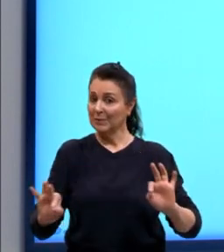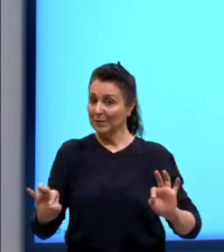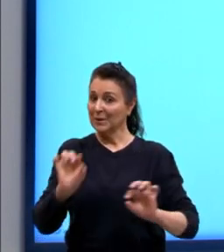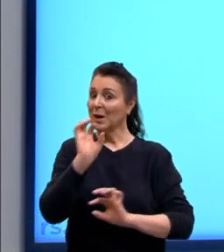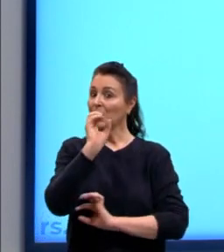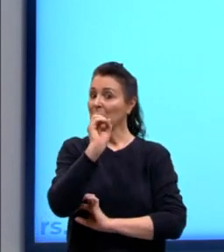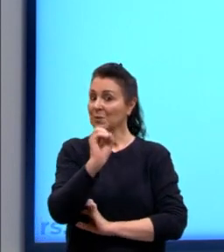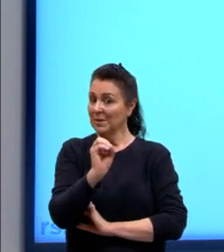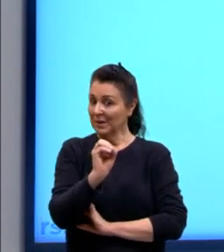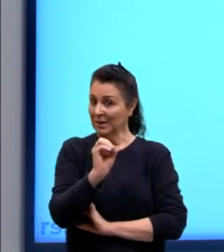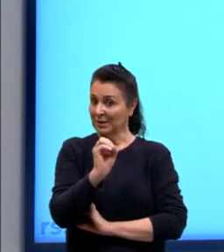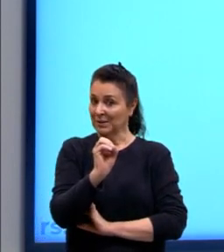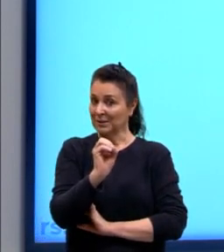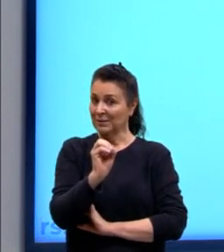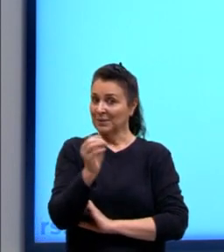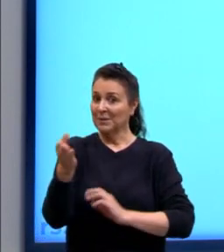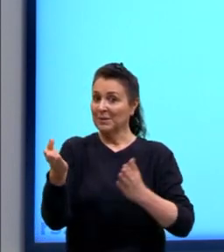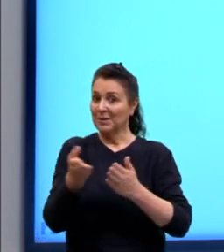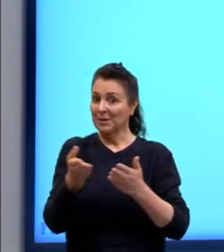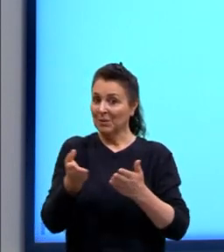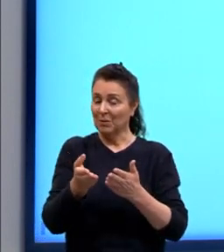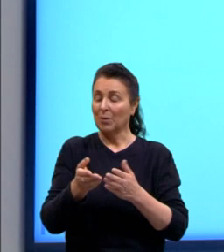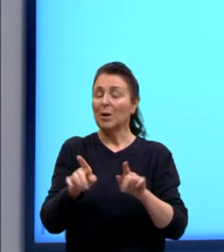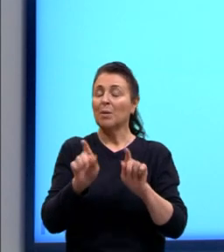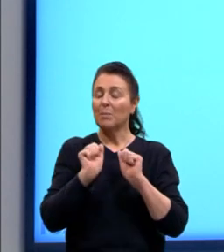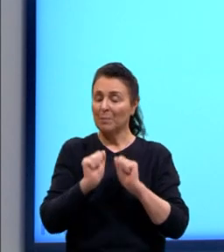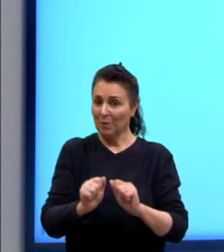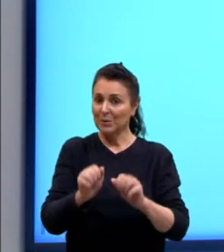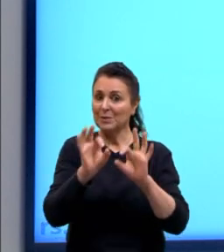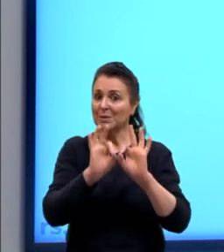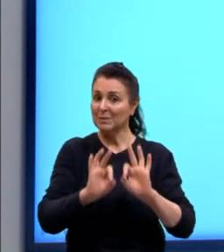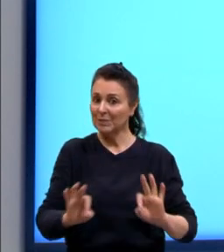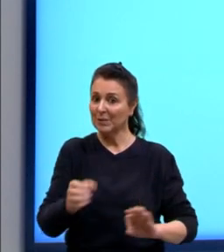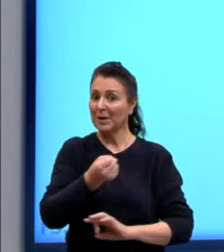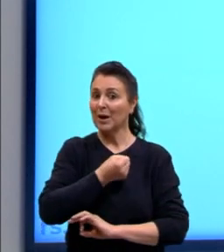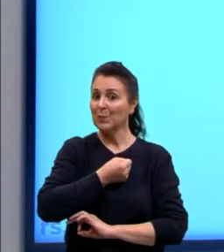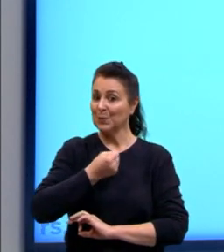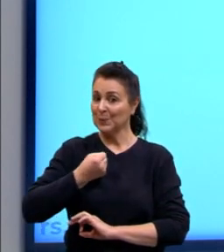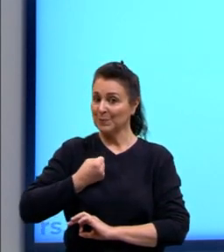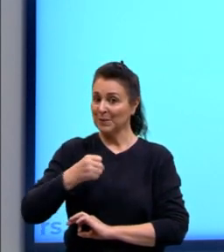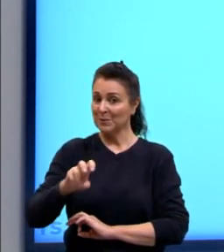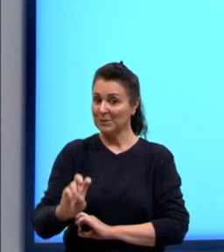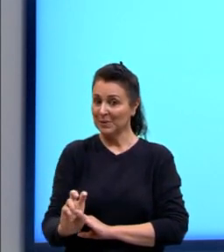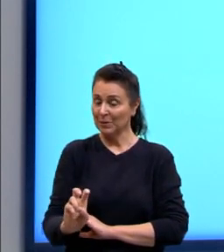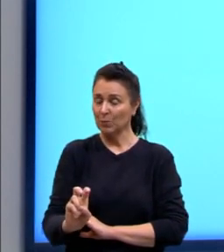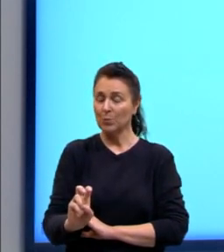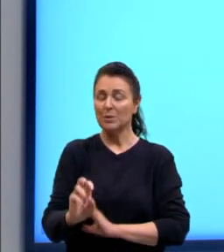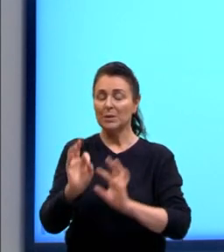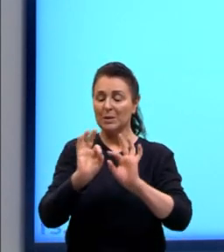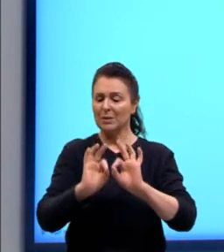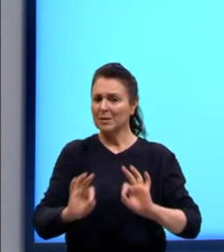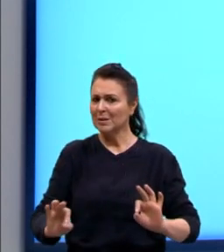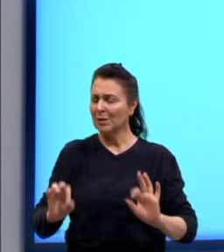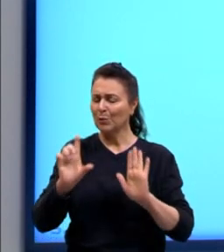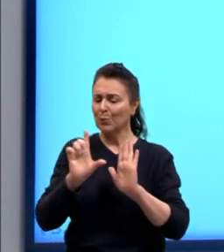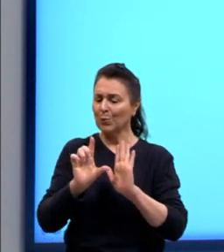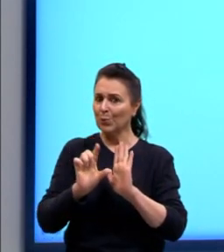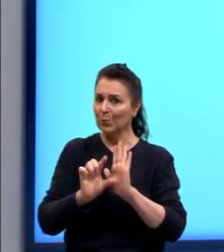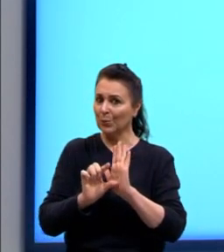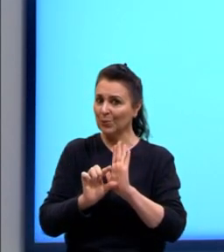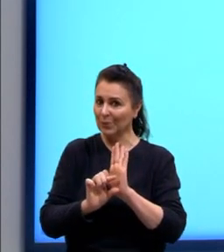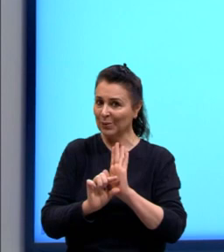simplificamos por 100. E ainda podemos simplificar também por 5. Então, sempre simplificamos o máximo possível.